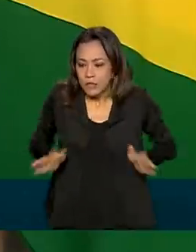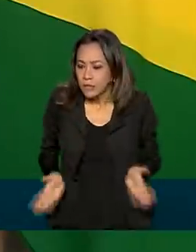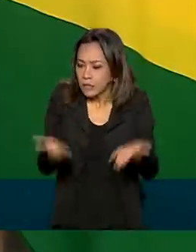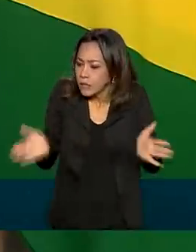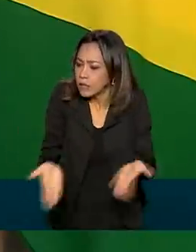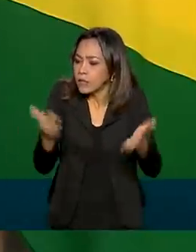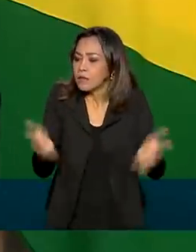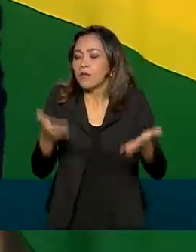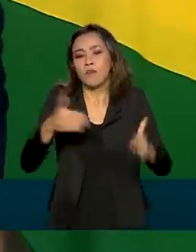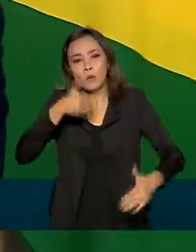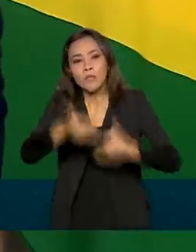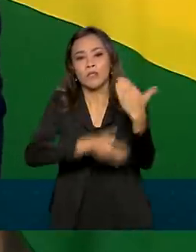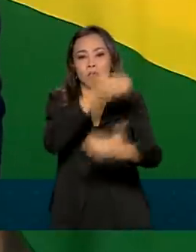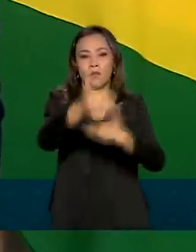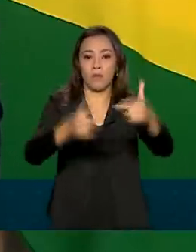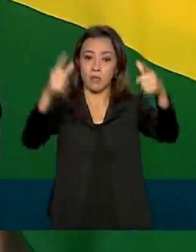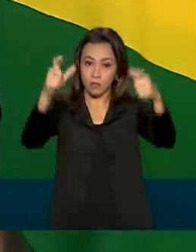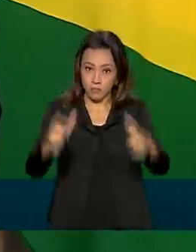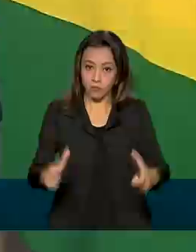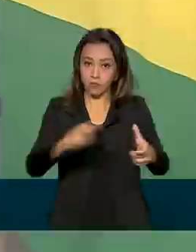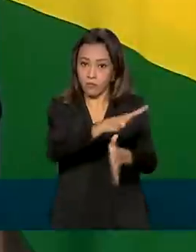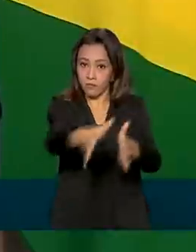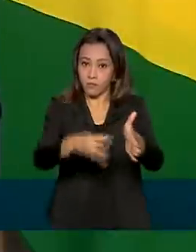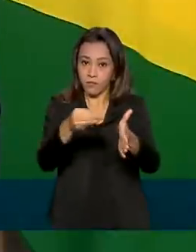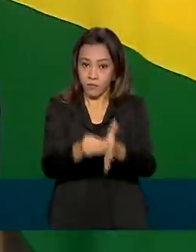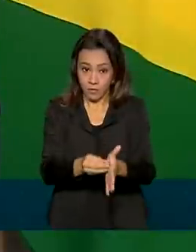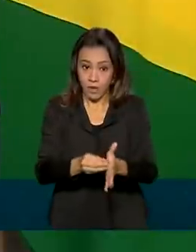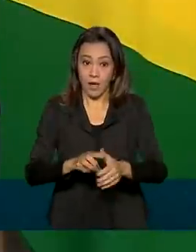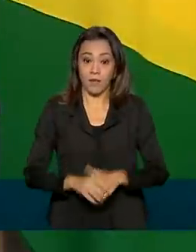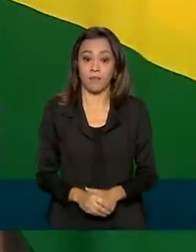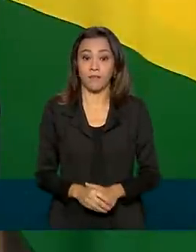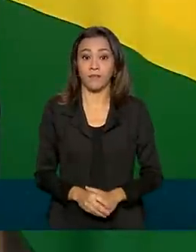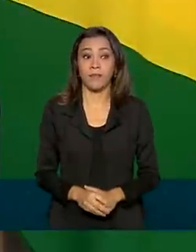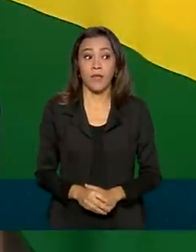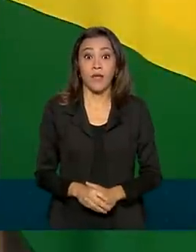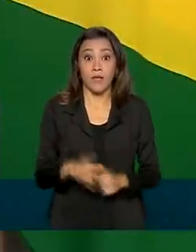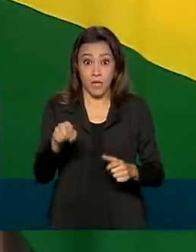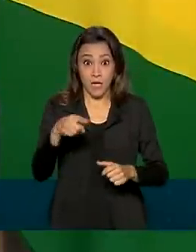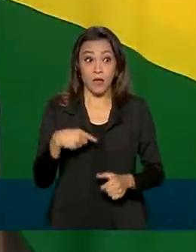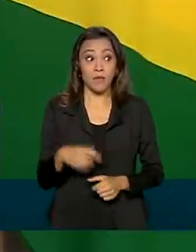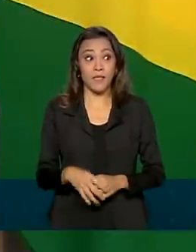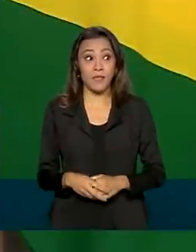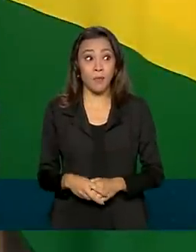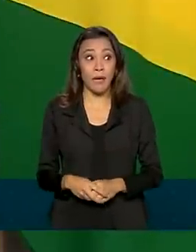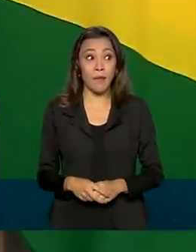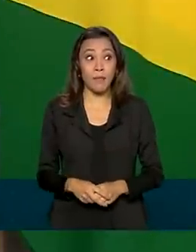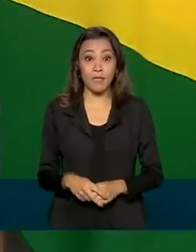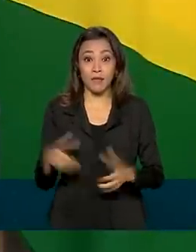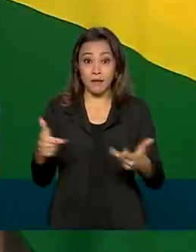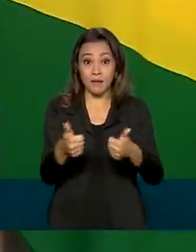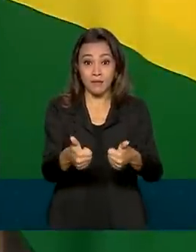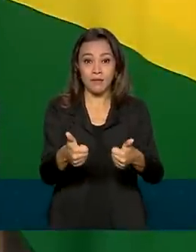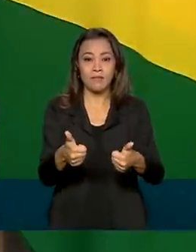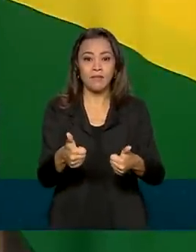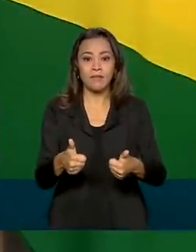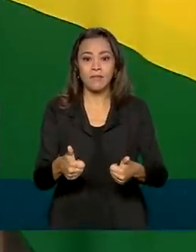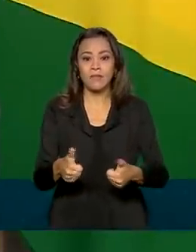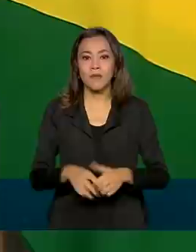sustentável da Amazônia, sem que a gente torne o meio ambiente na Amazônia devastado.